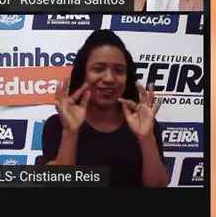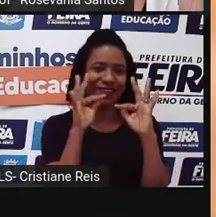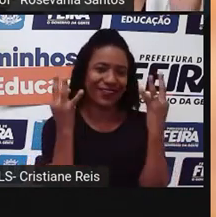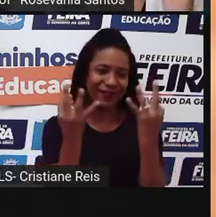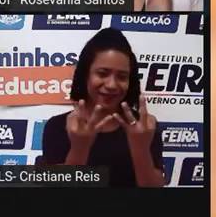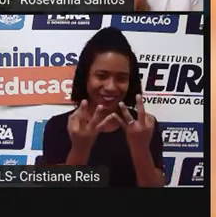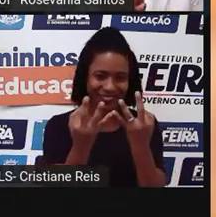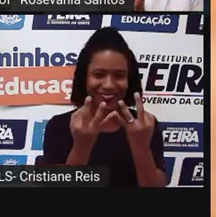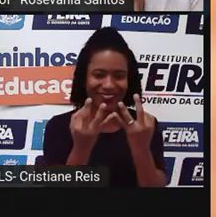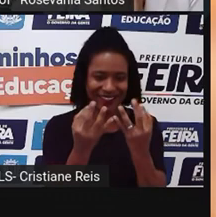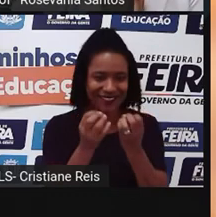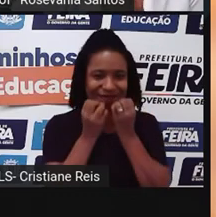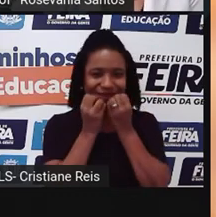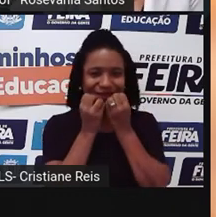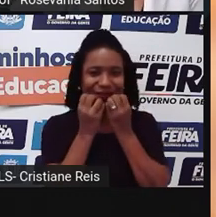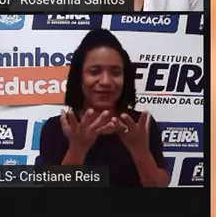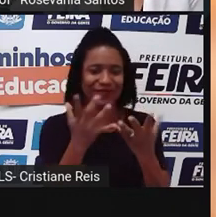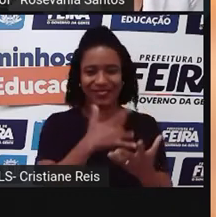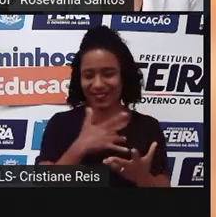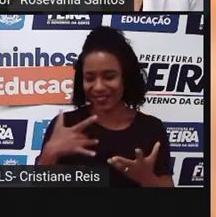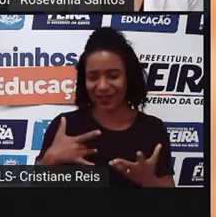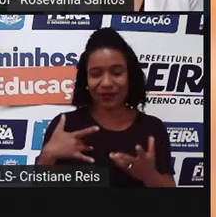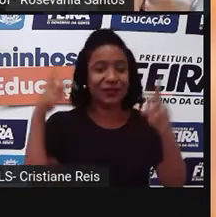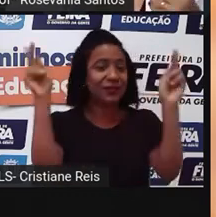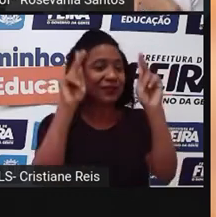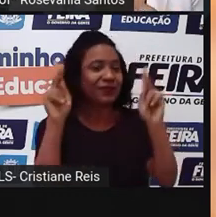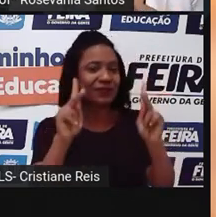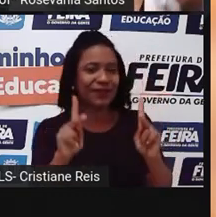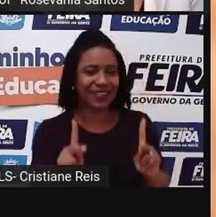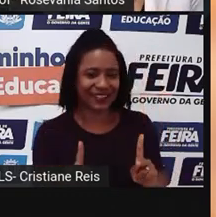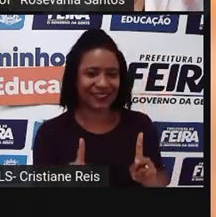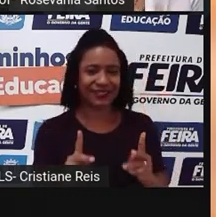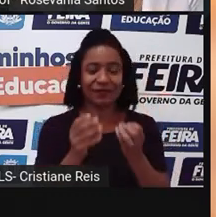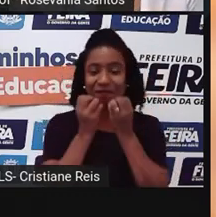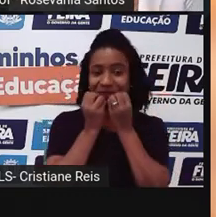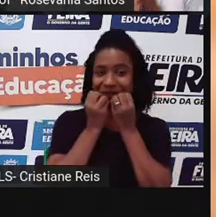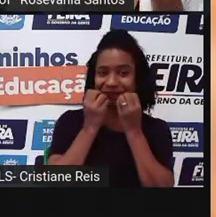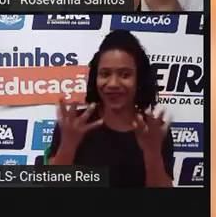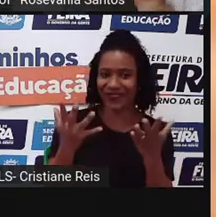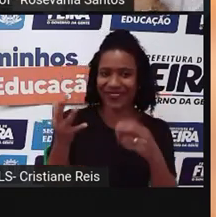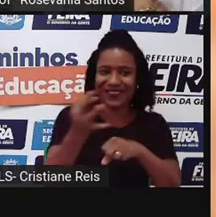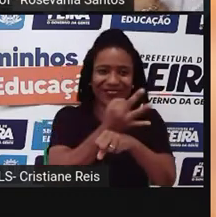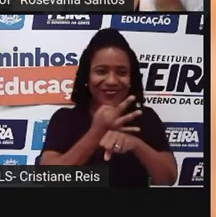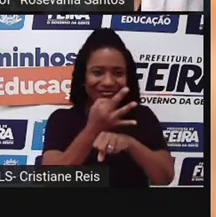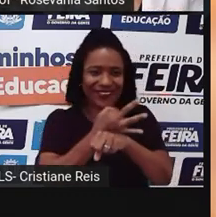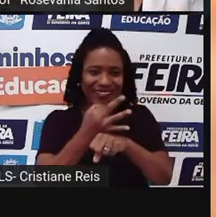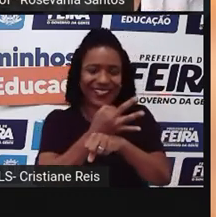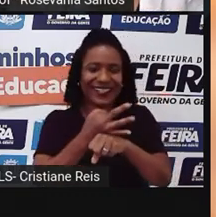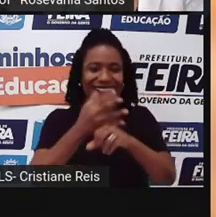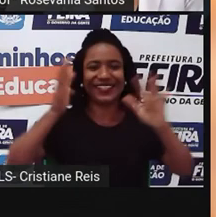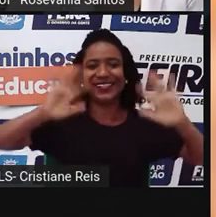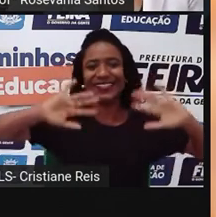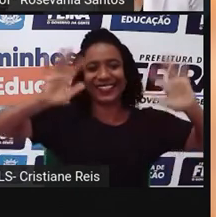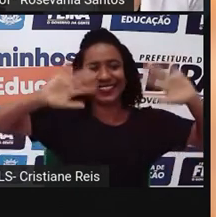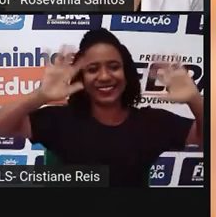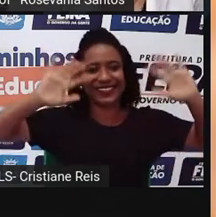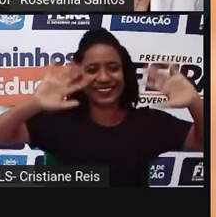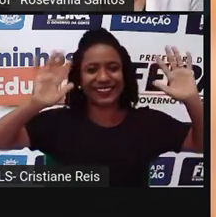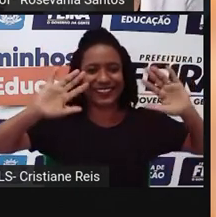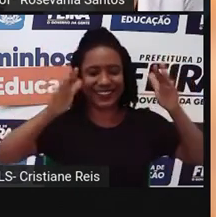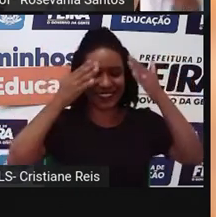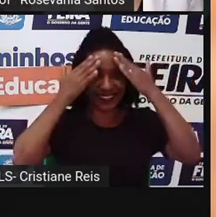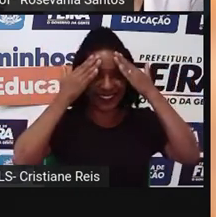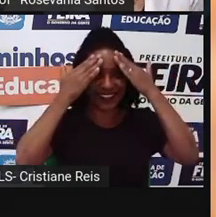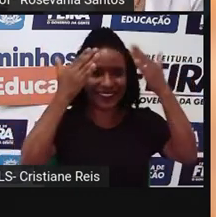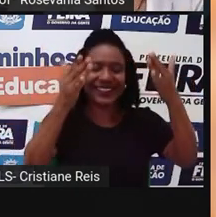Então, eu desejo muita saúde, muita paz. E boas férias, né? A vocês. Obrigada por tudo. Em nome de